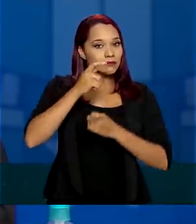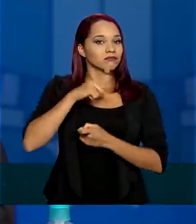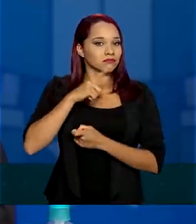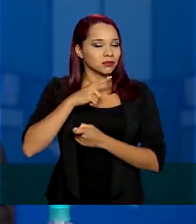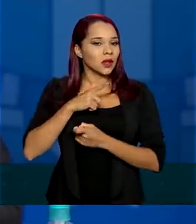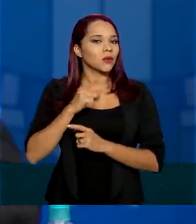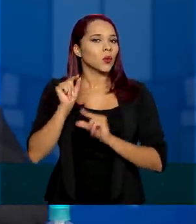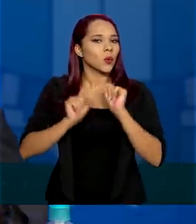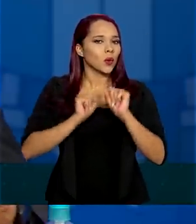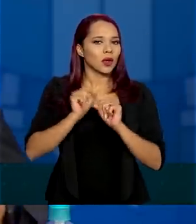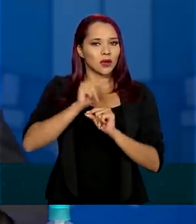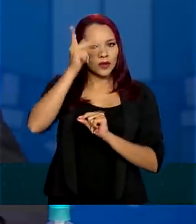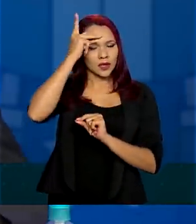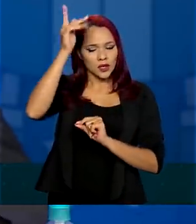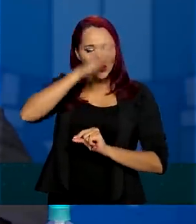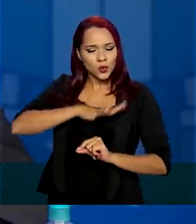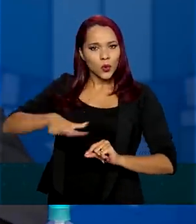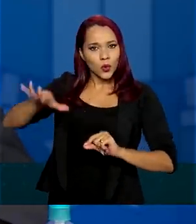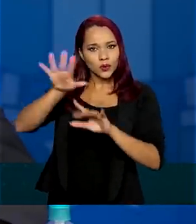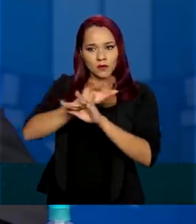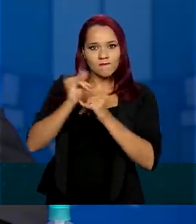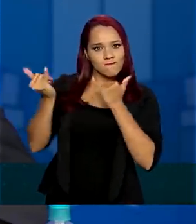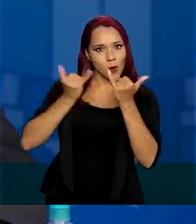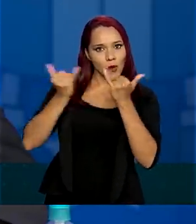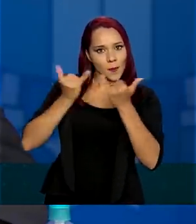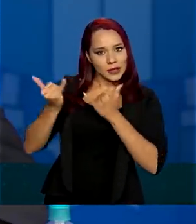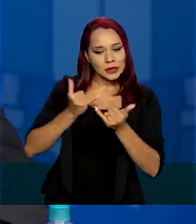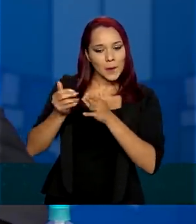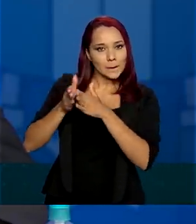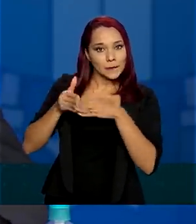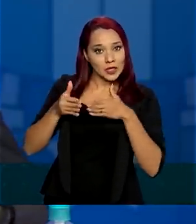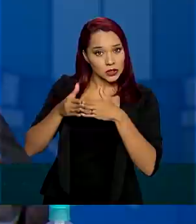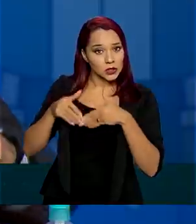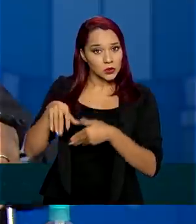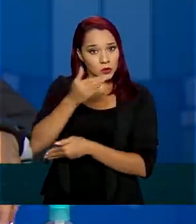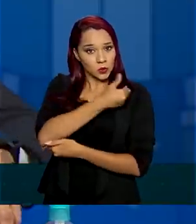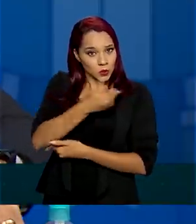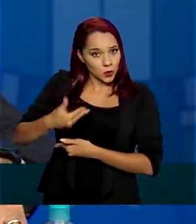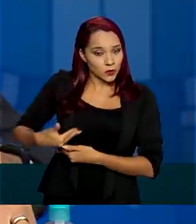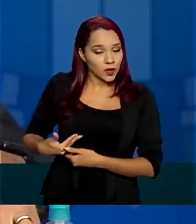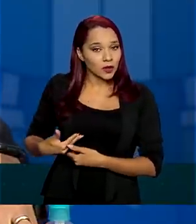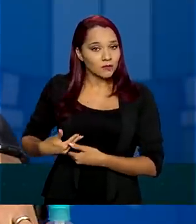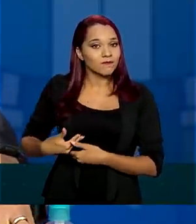exatamente que todas as informações e solicitações do governo